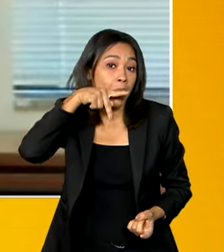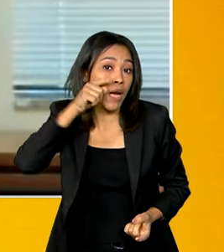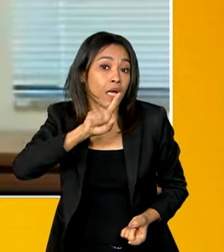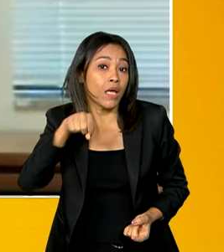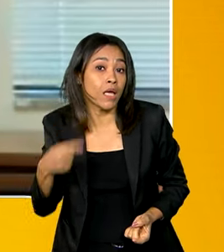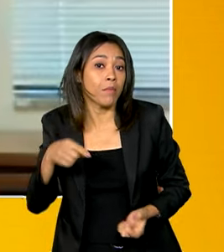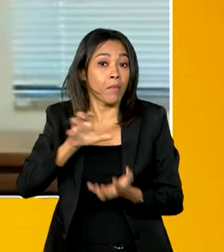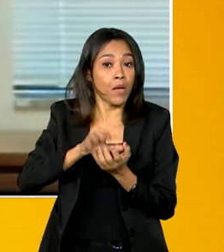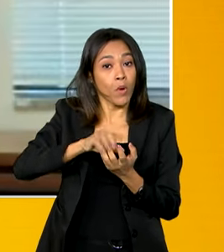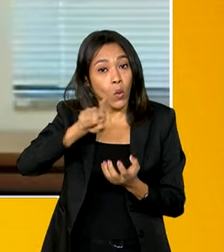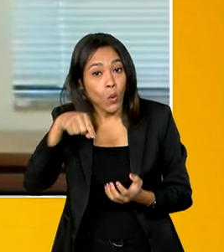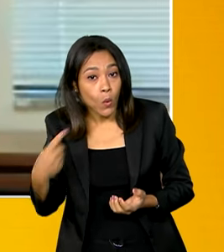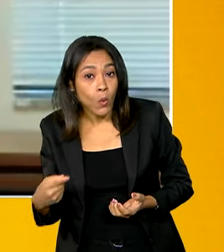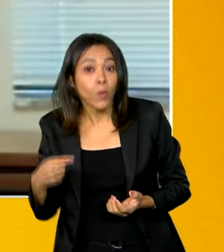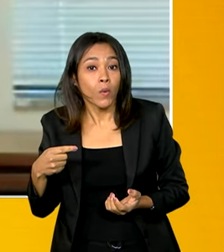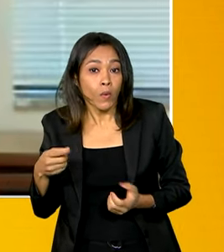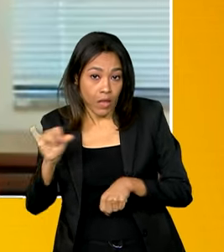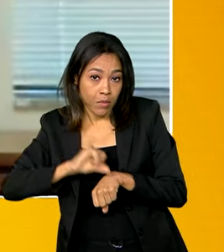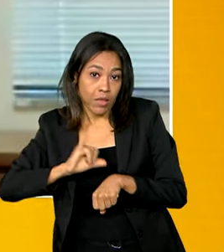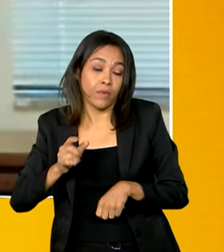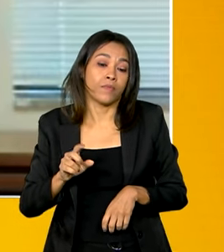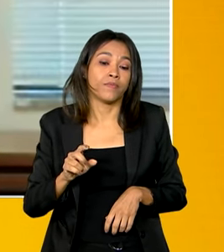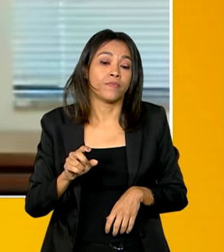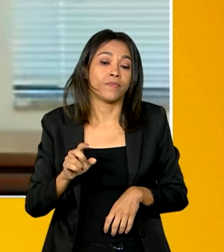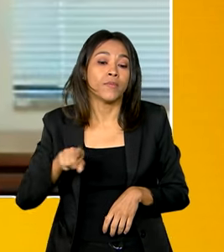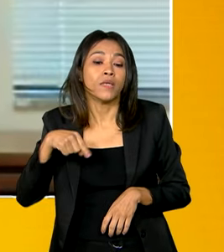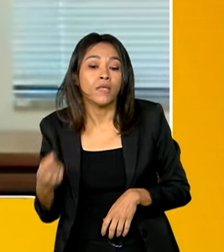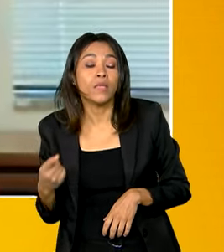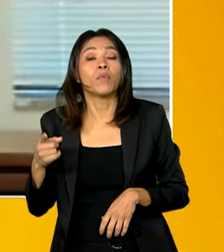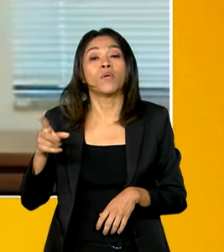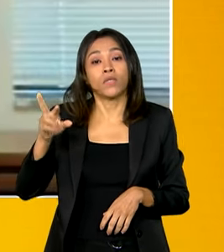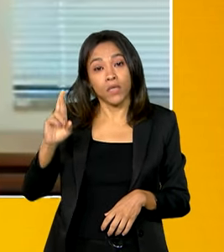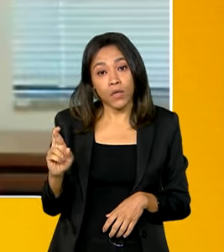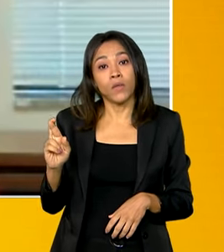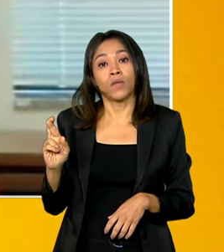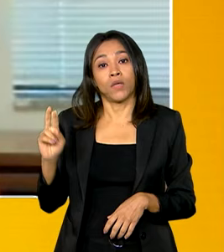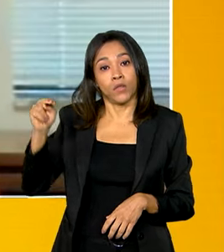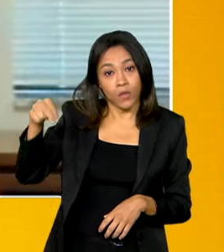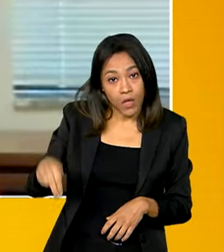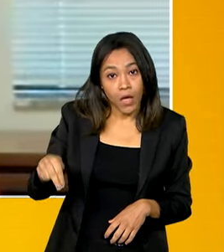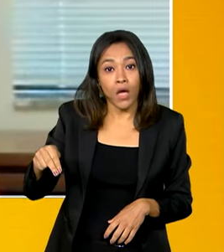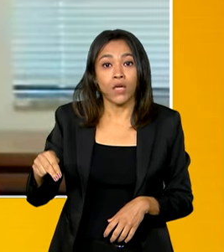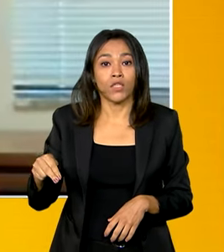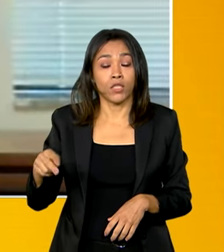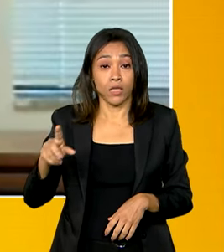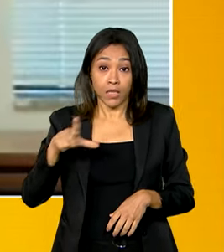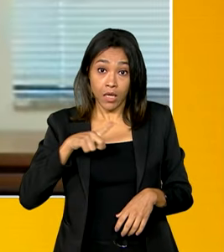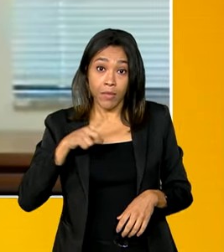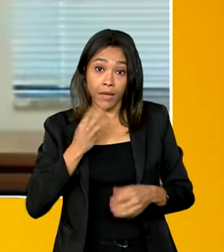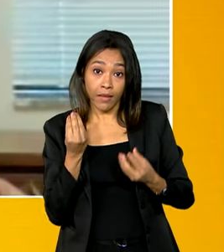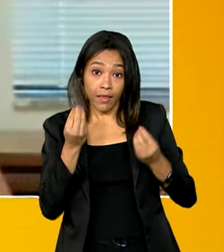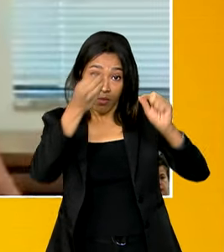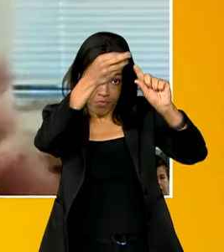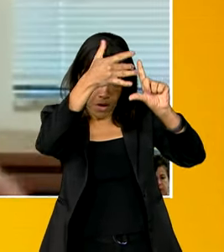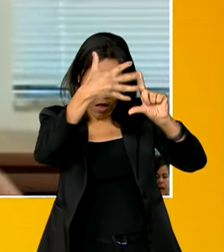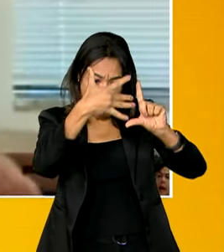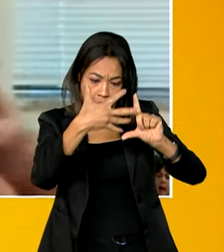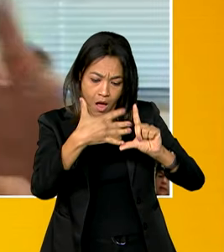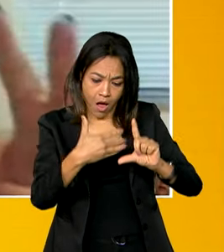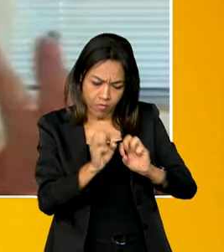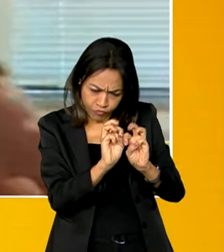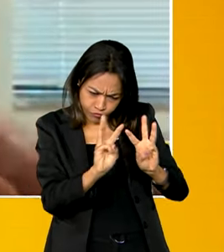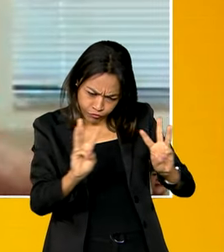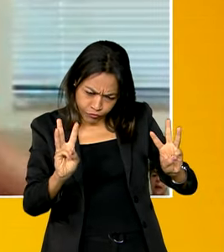Pernambuco, lá em Recife, exatamente, né? É no Rio Grande do Norte. E tem, no nosso portal, tem lá, assim, as